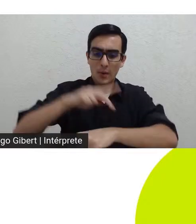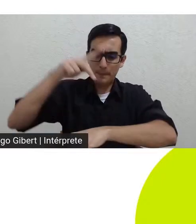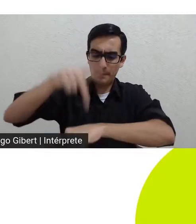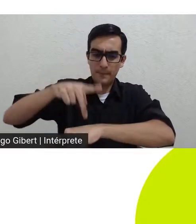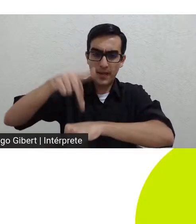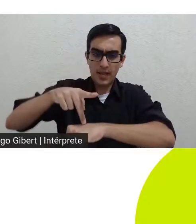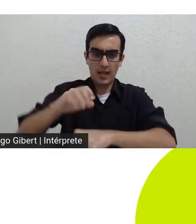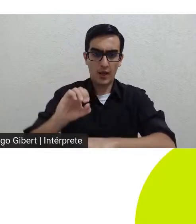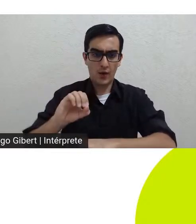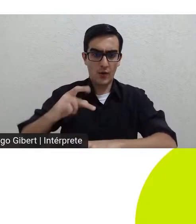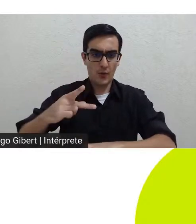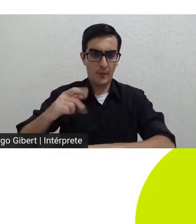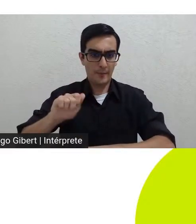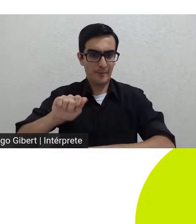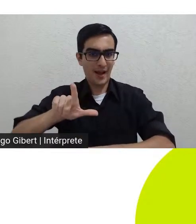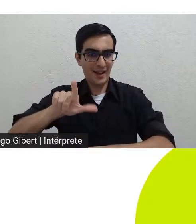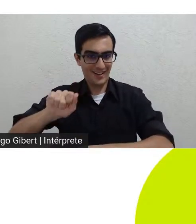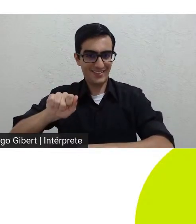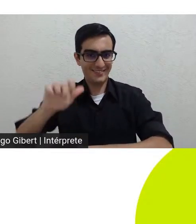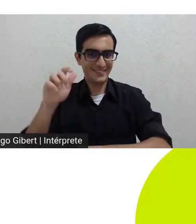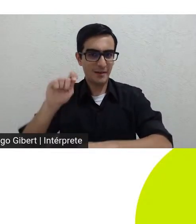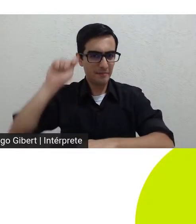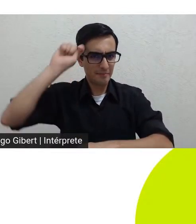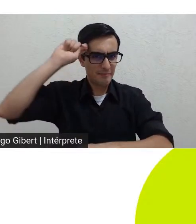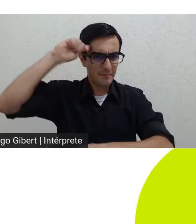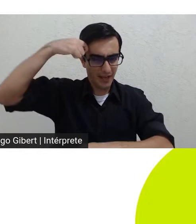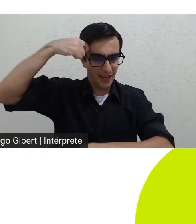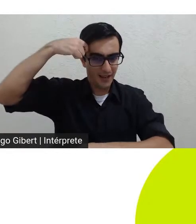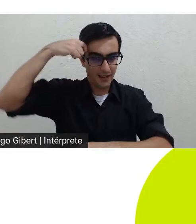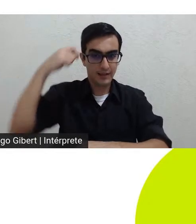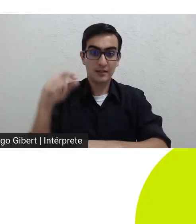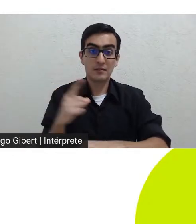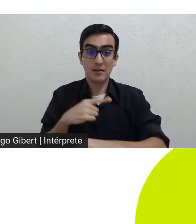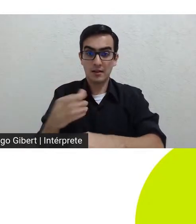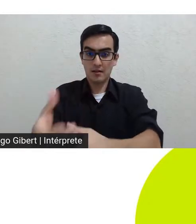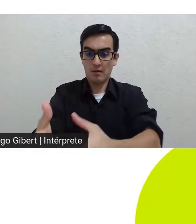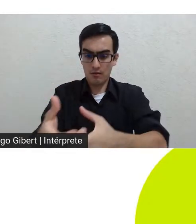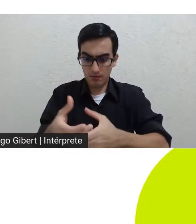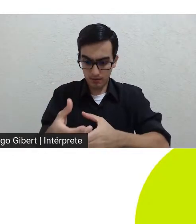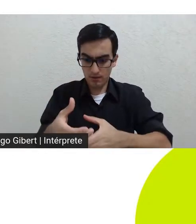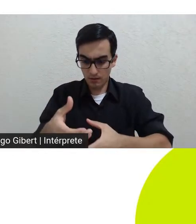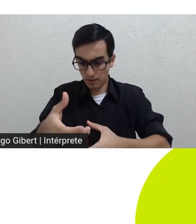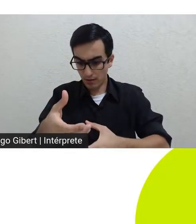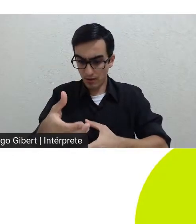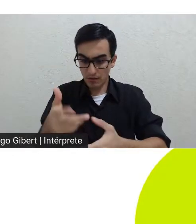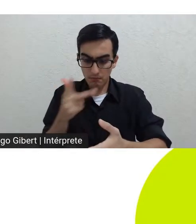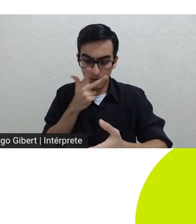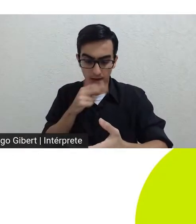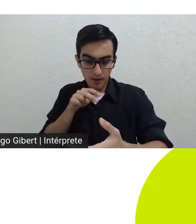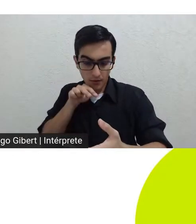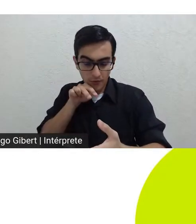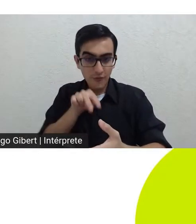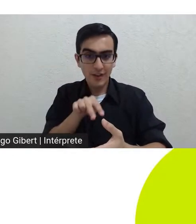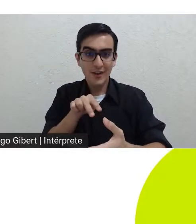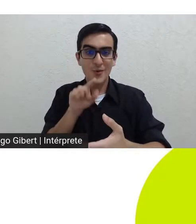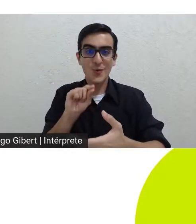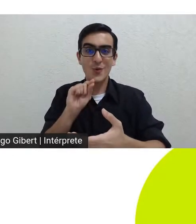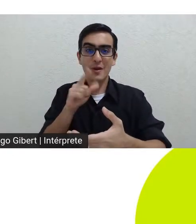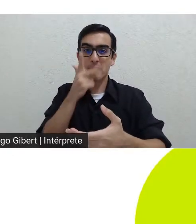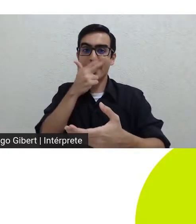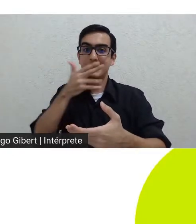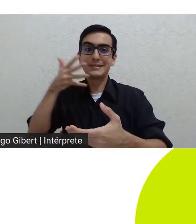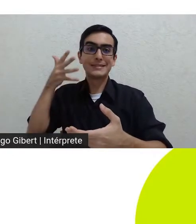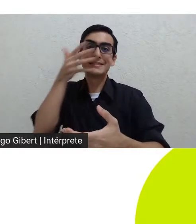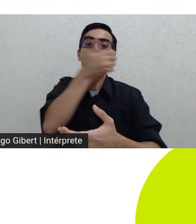na pedra apesar de ser considerada por ele magicamente como a salvação de